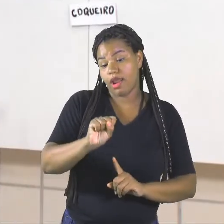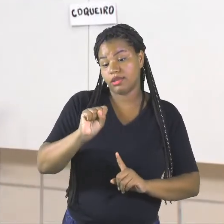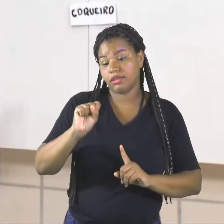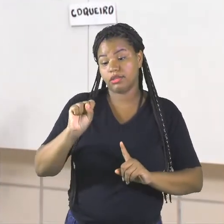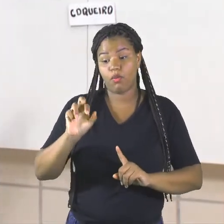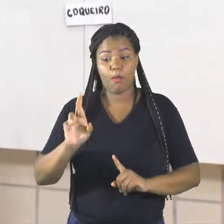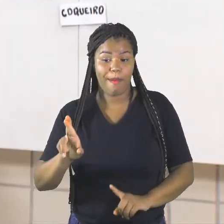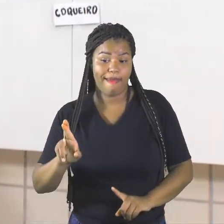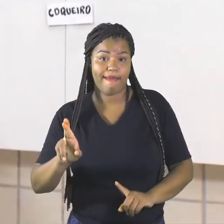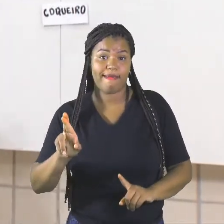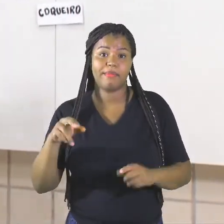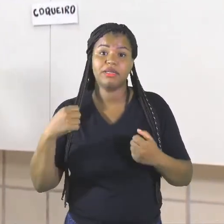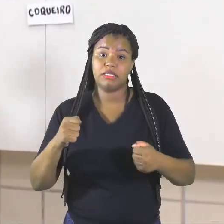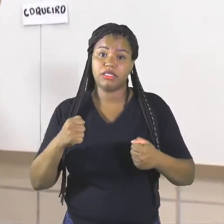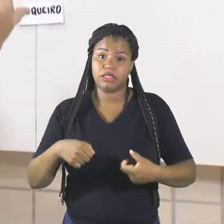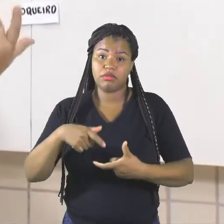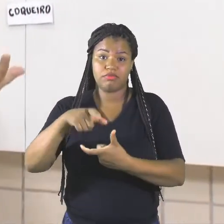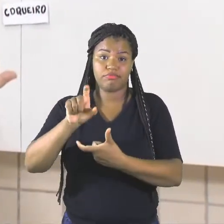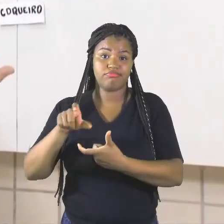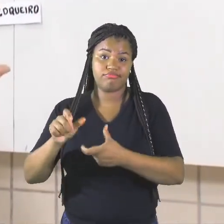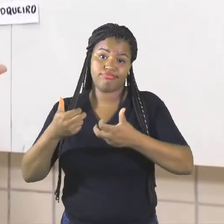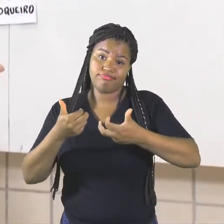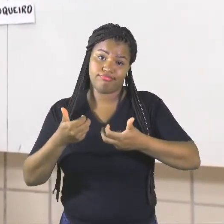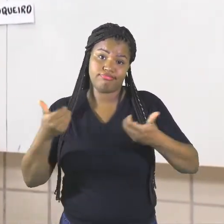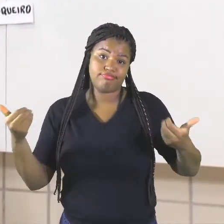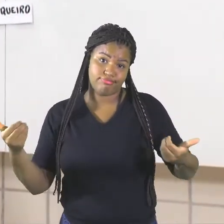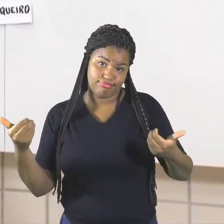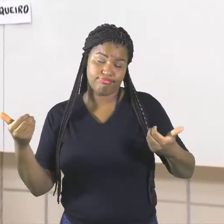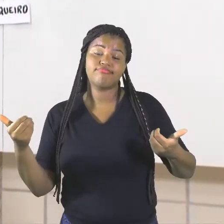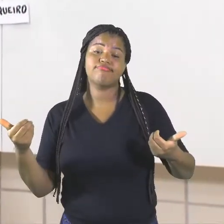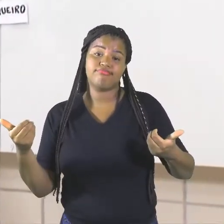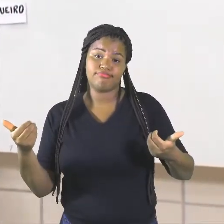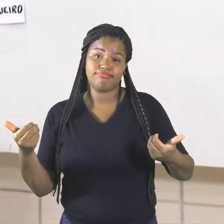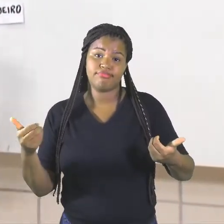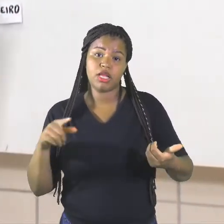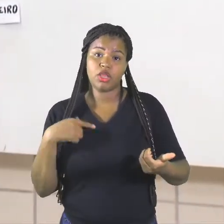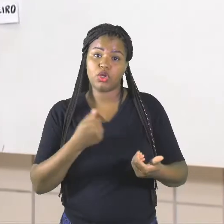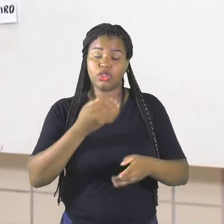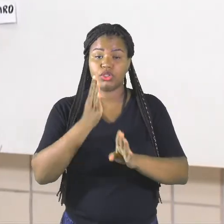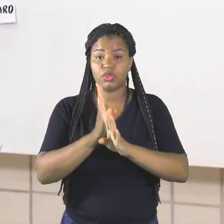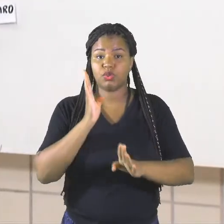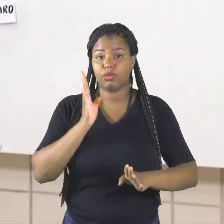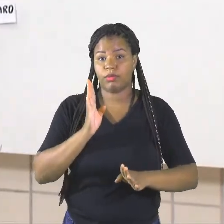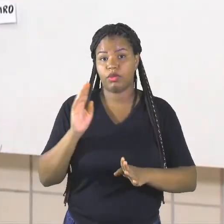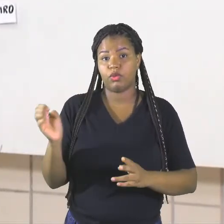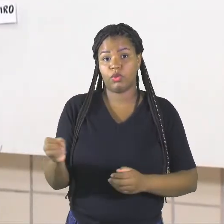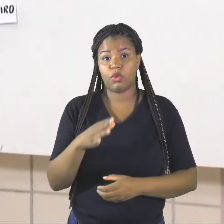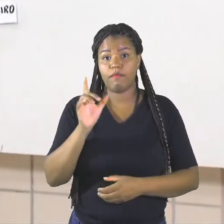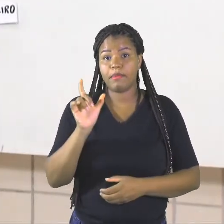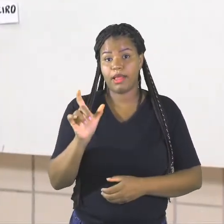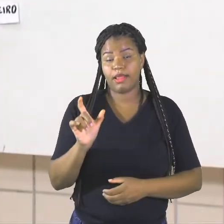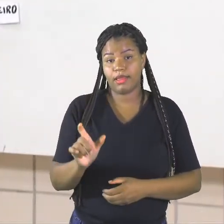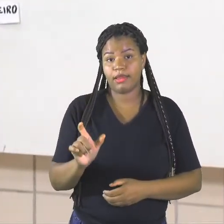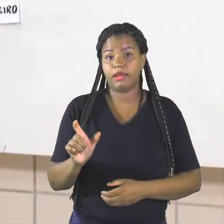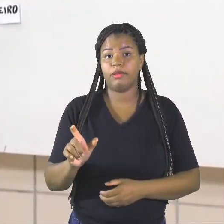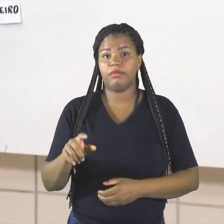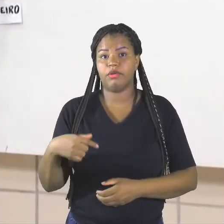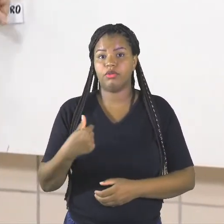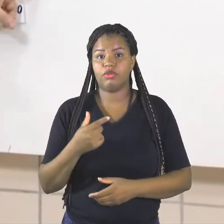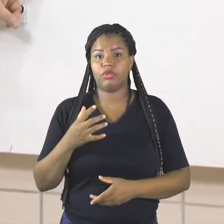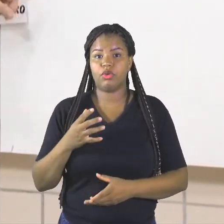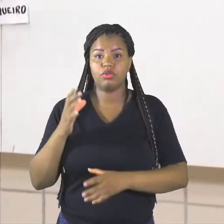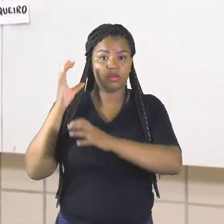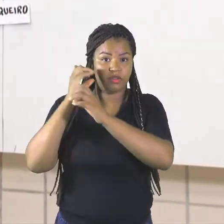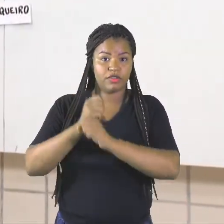eles precisam ficar em sílabas diferentes. Nós descobrimos novas palavras. Nós revisamos o